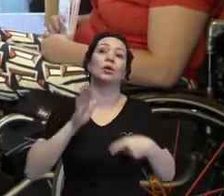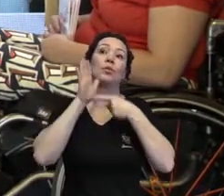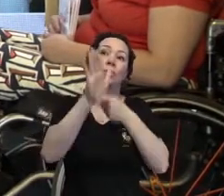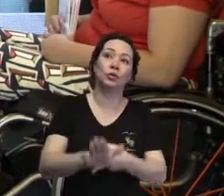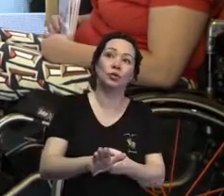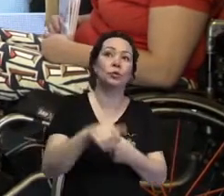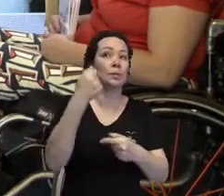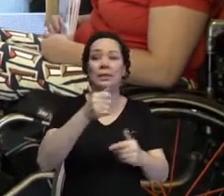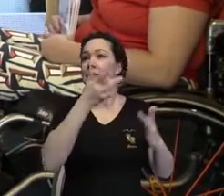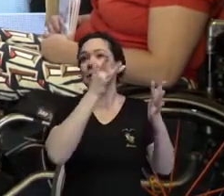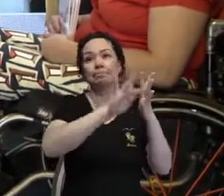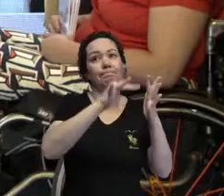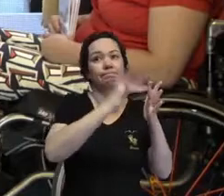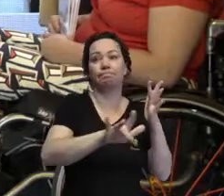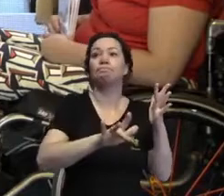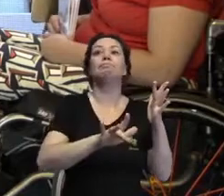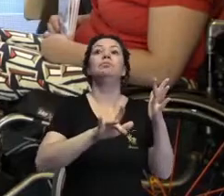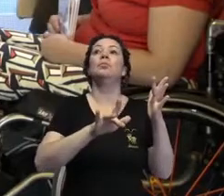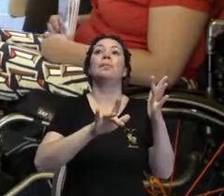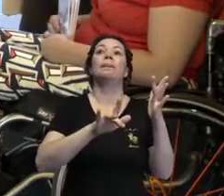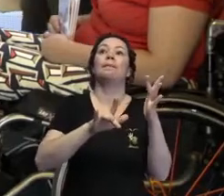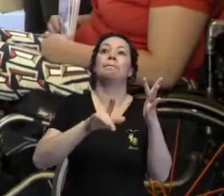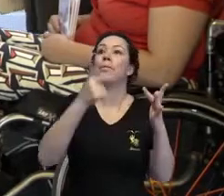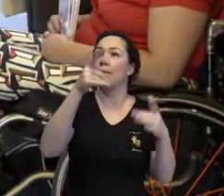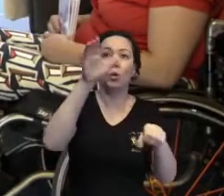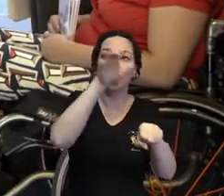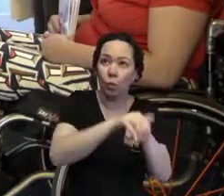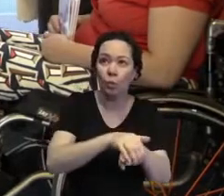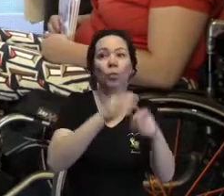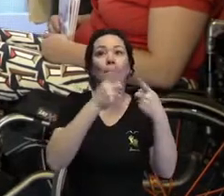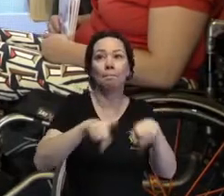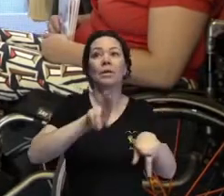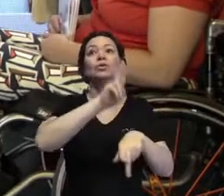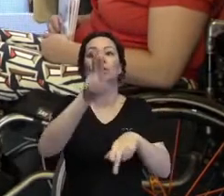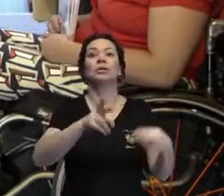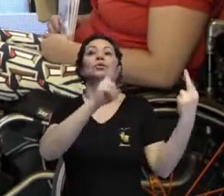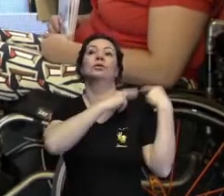que tem que ser desconstruído, não com culpa, mas com responsabilidade.